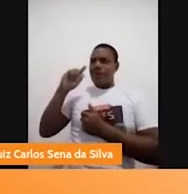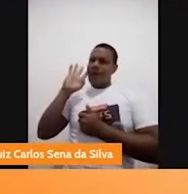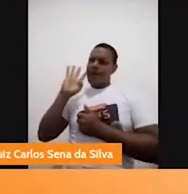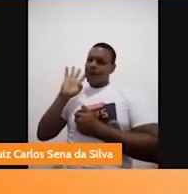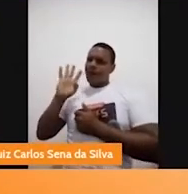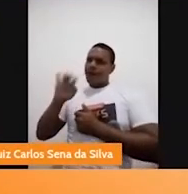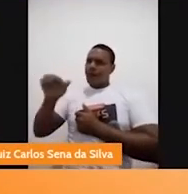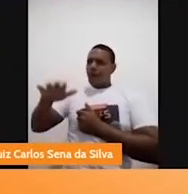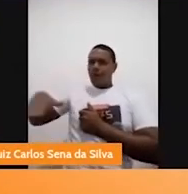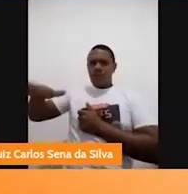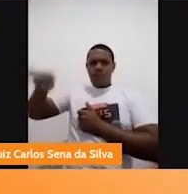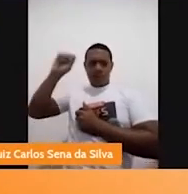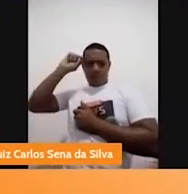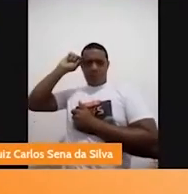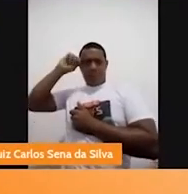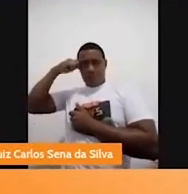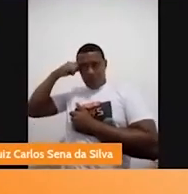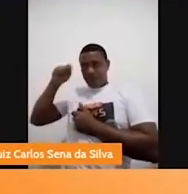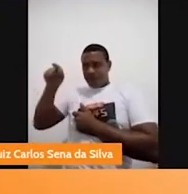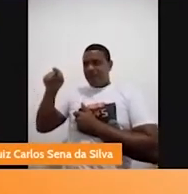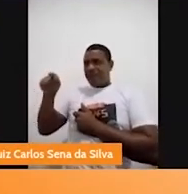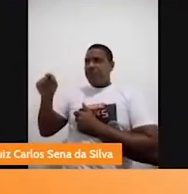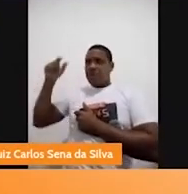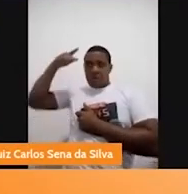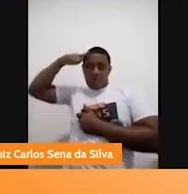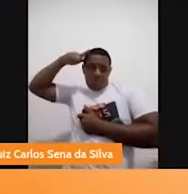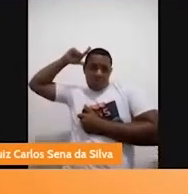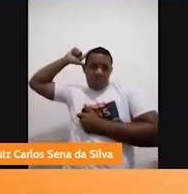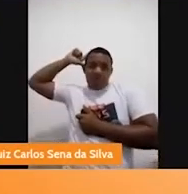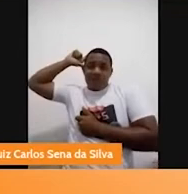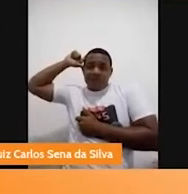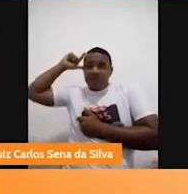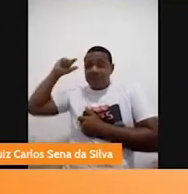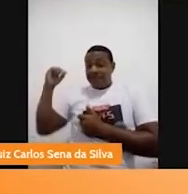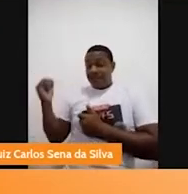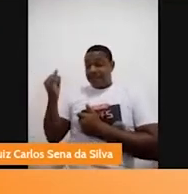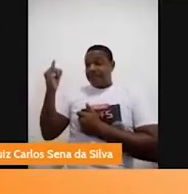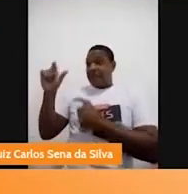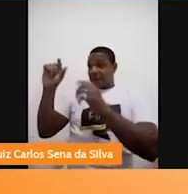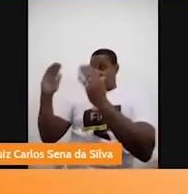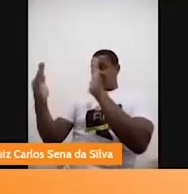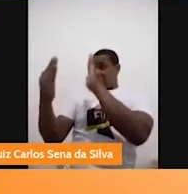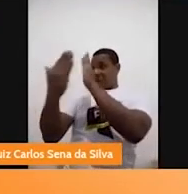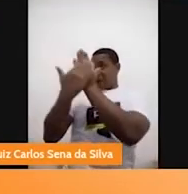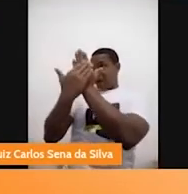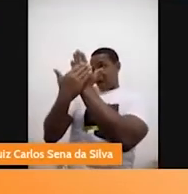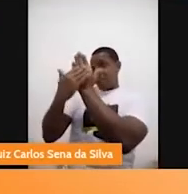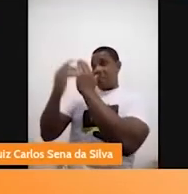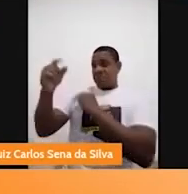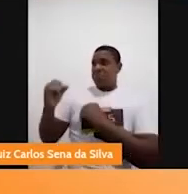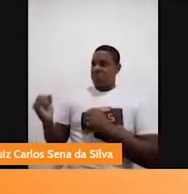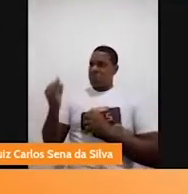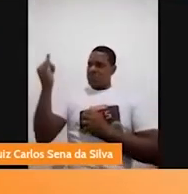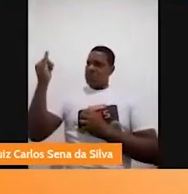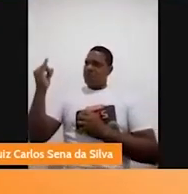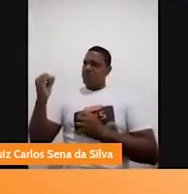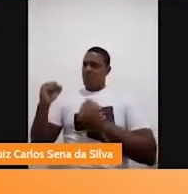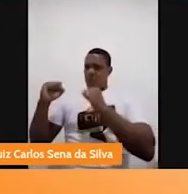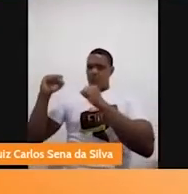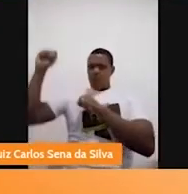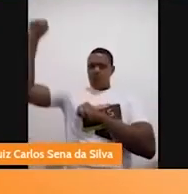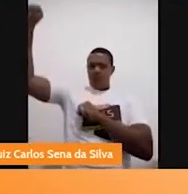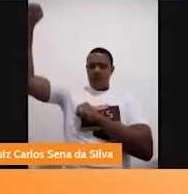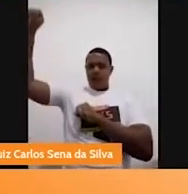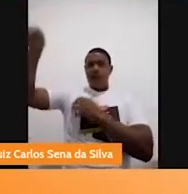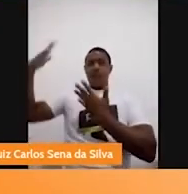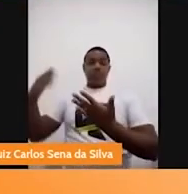essa menina preta é uma princesa, ela está na capa do livro, ela é uma heroína, eu também posso Eu também posso ser. Eu também posso ser uma princesa, eu também sou